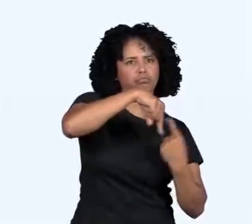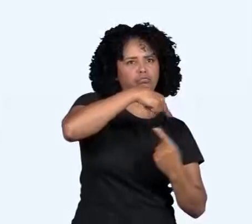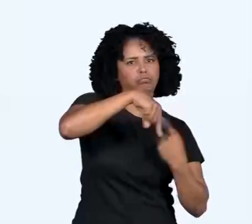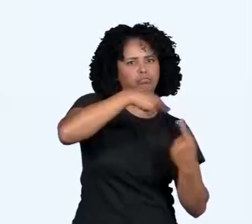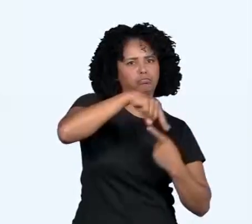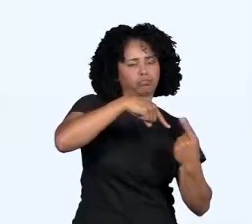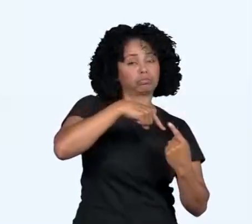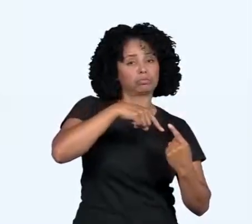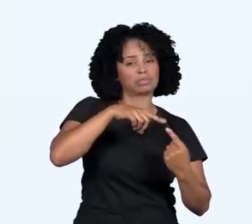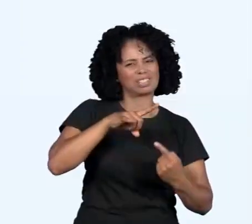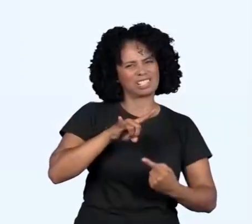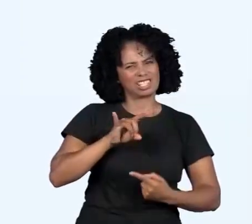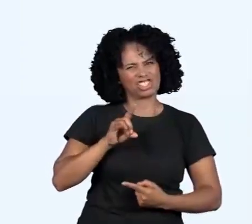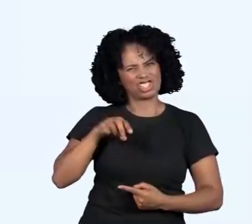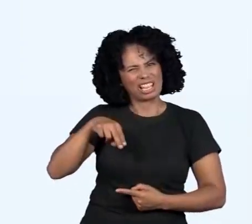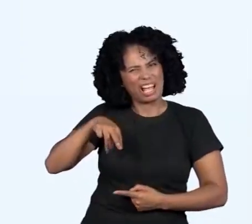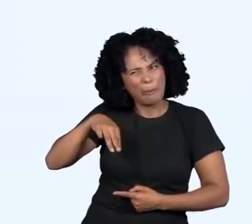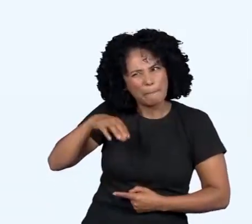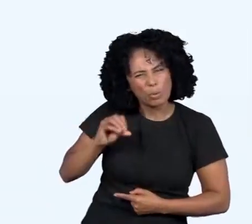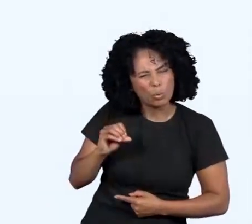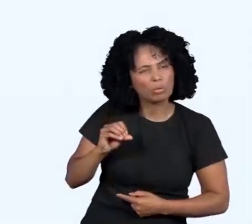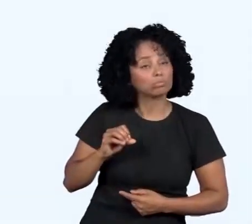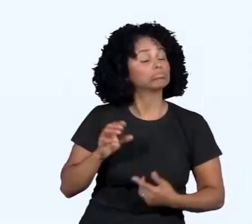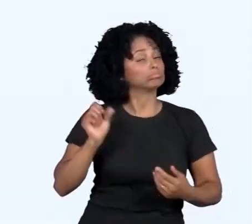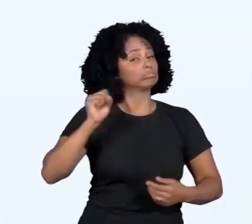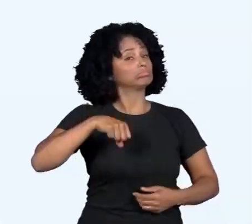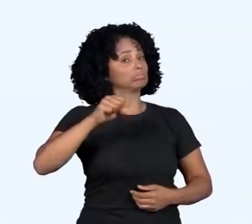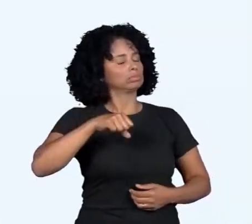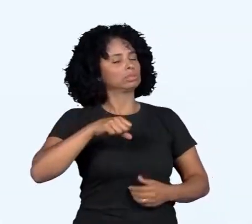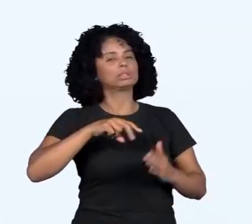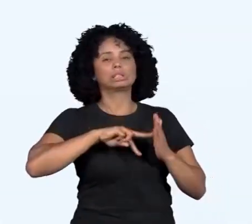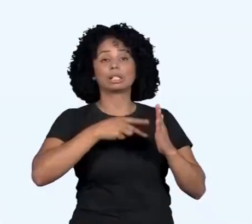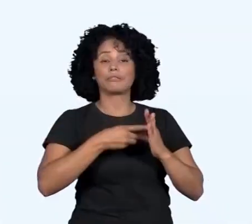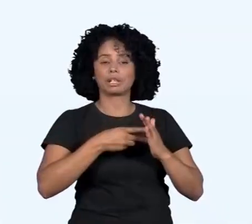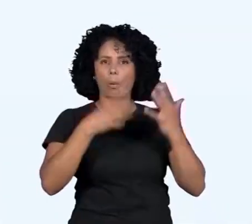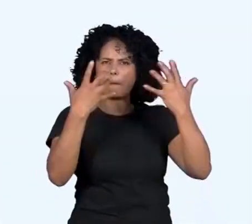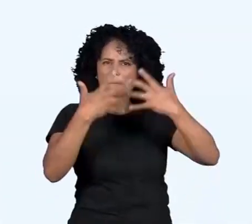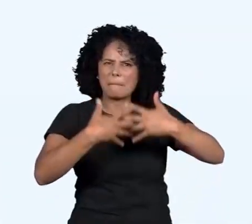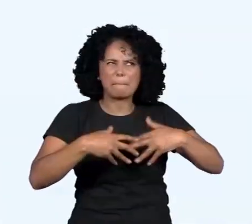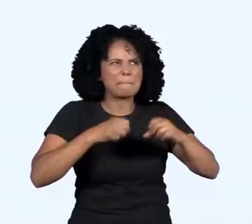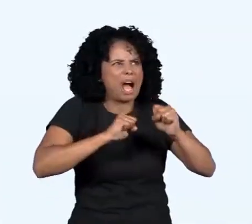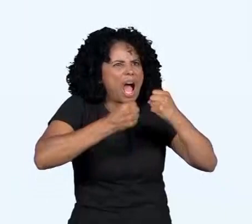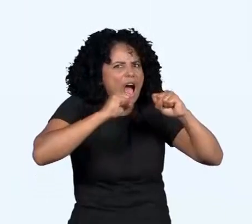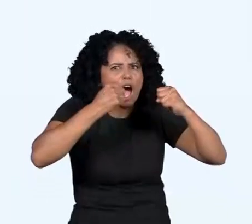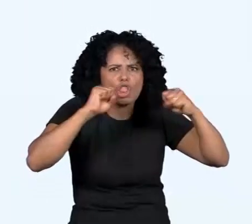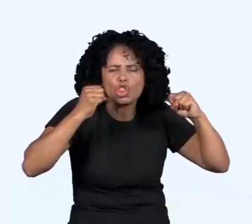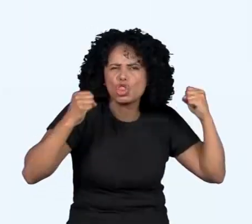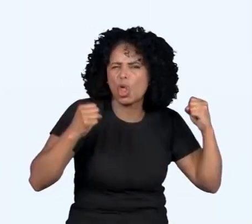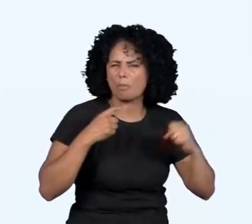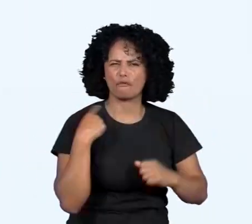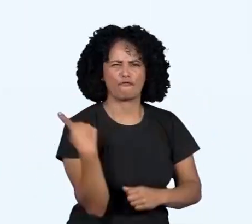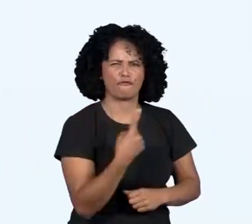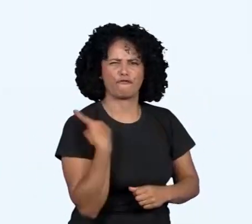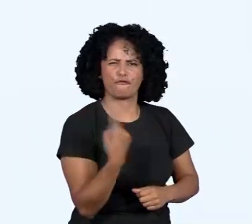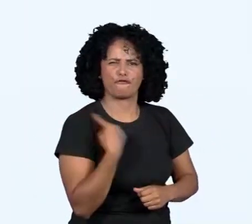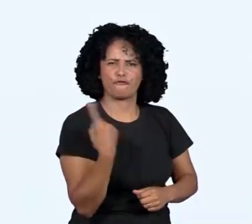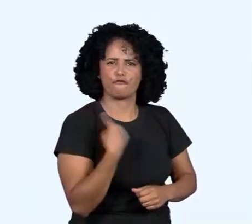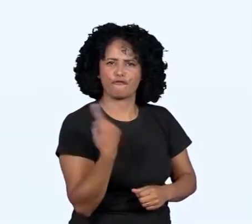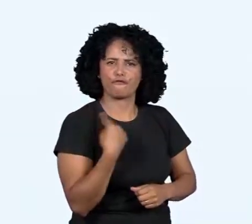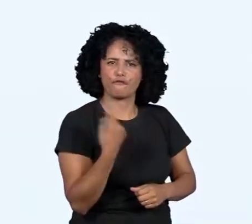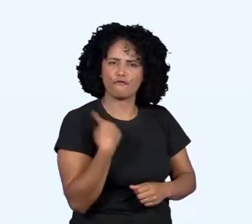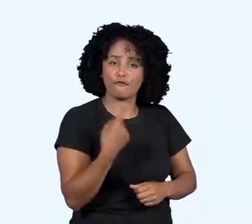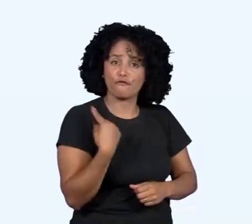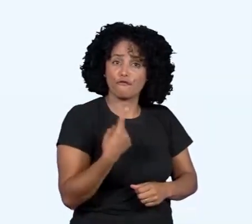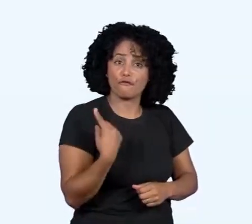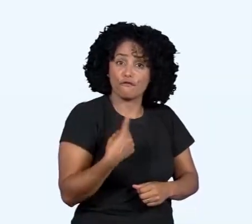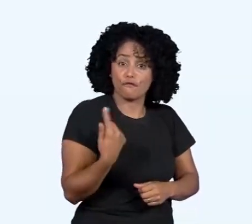Dínamo? É, Kika. O dínamo é uma máquina enorme que gira bem forte, transformando a energia